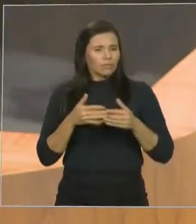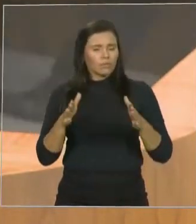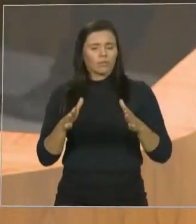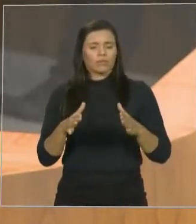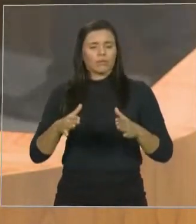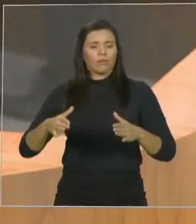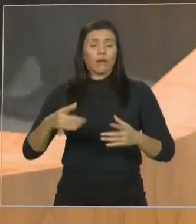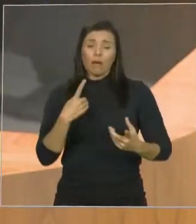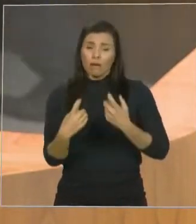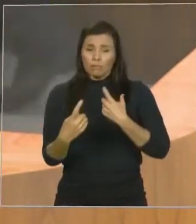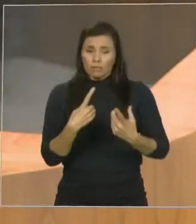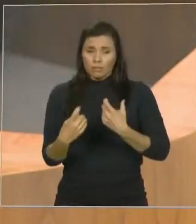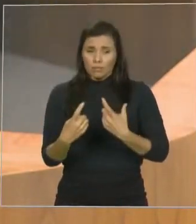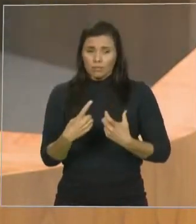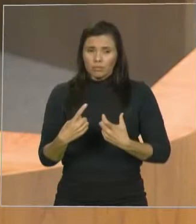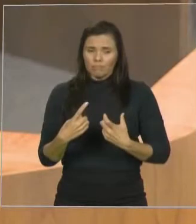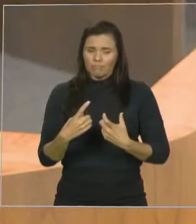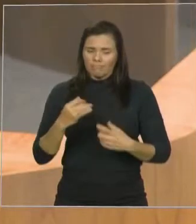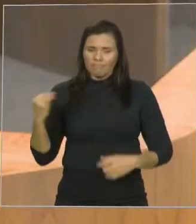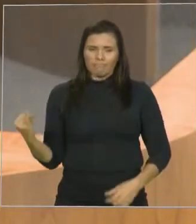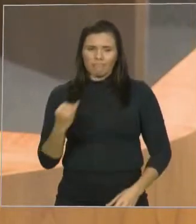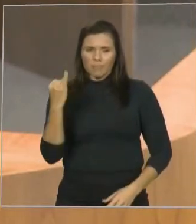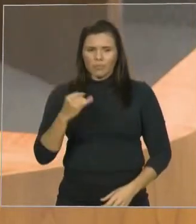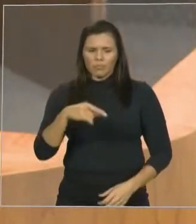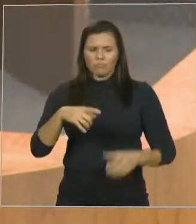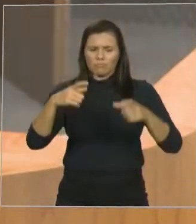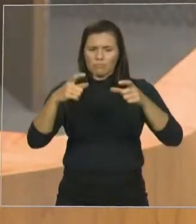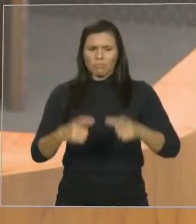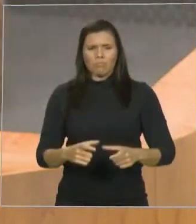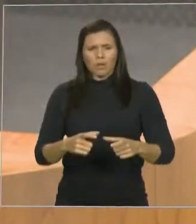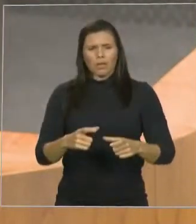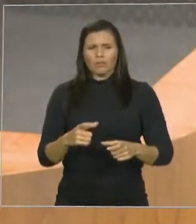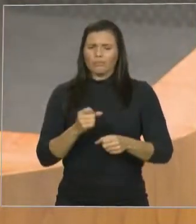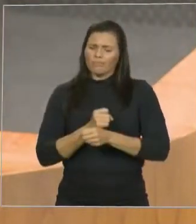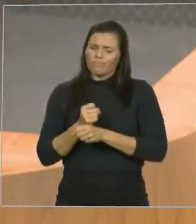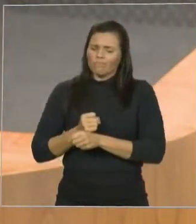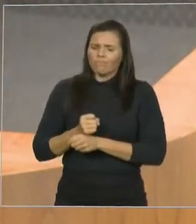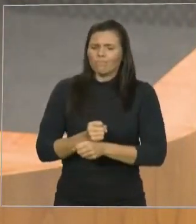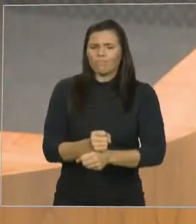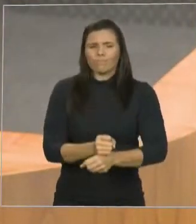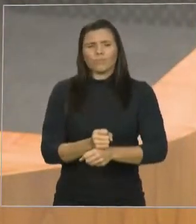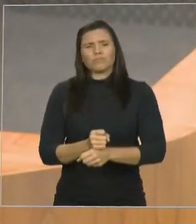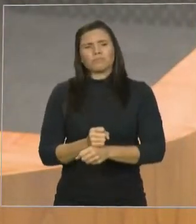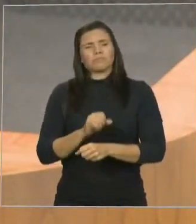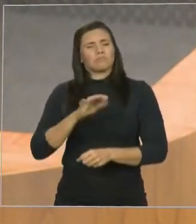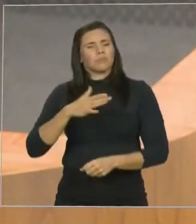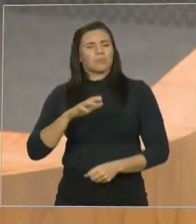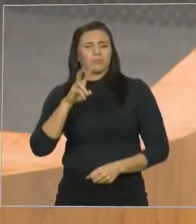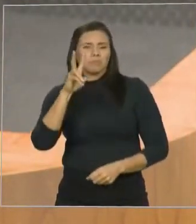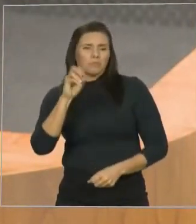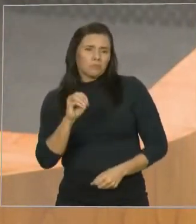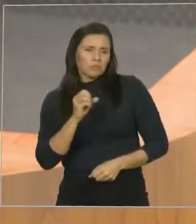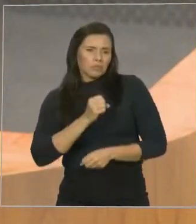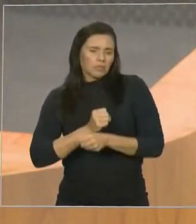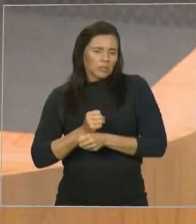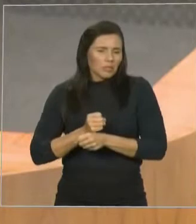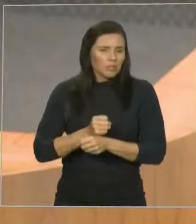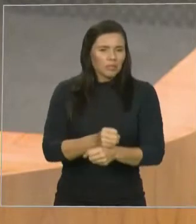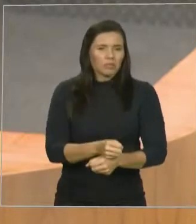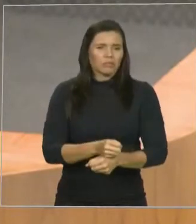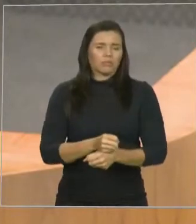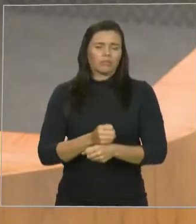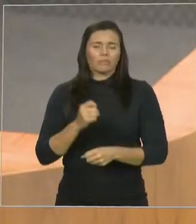avenida, num bairro que há anos, há quase 50 anos, não conhecia o que era um palmo